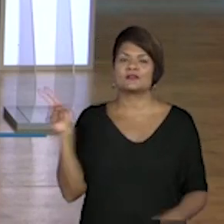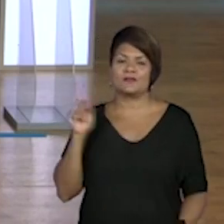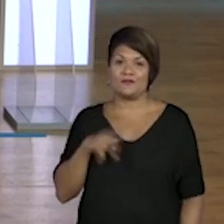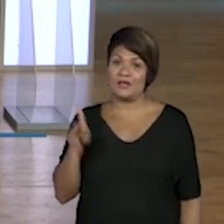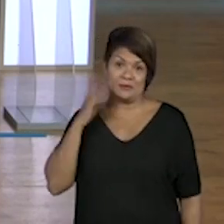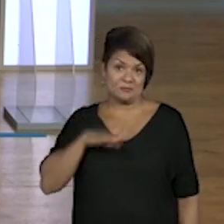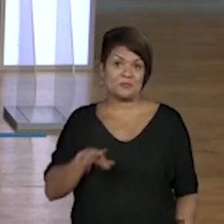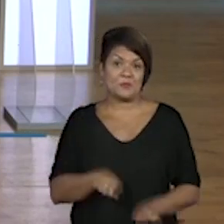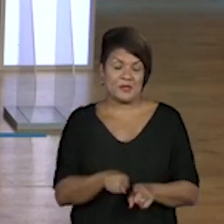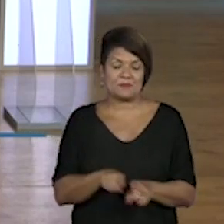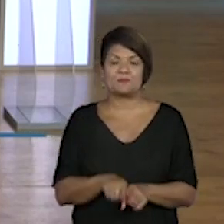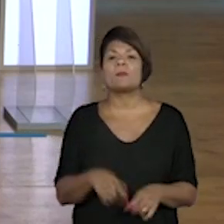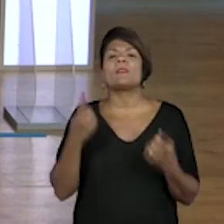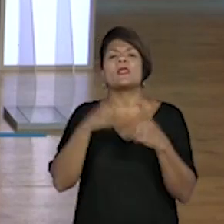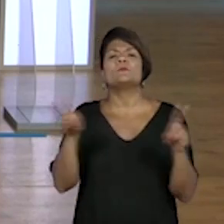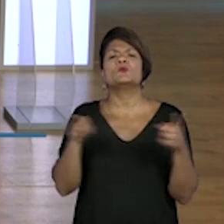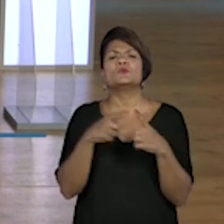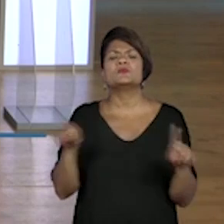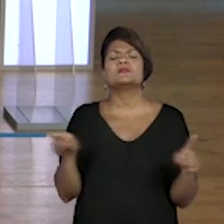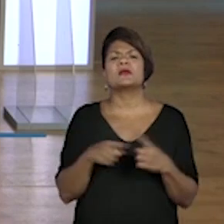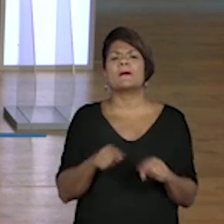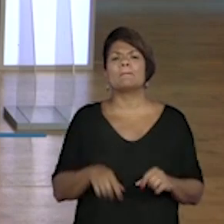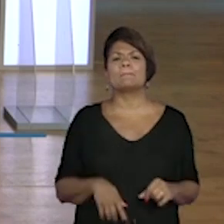E na música, será que a gente tem?